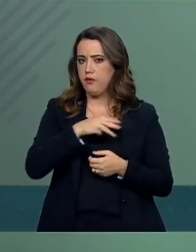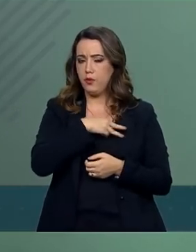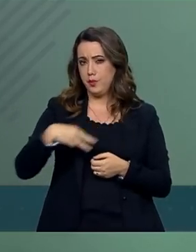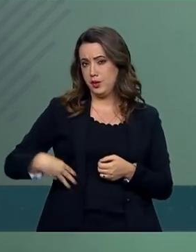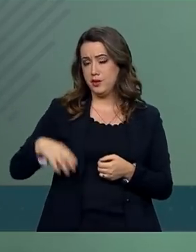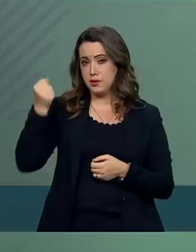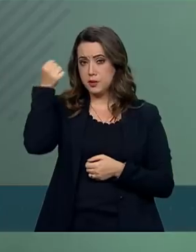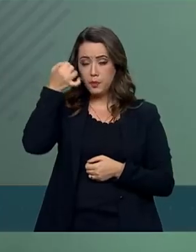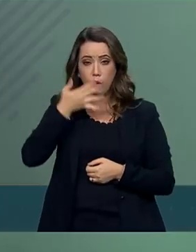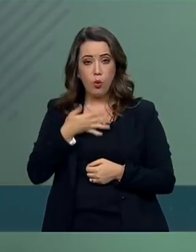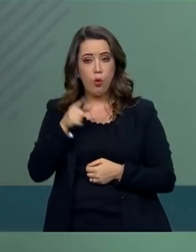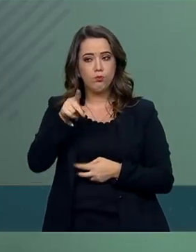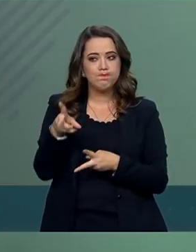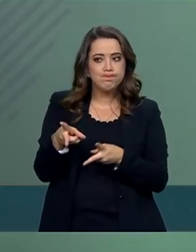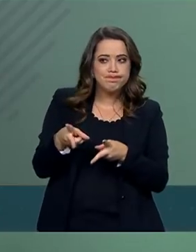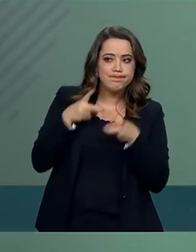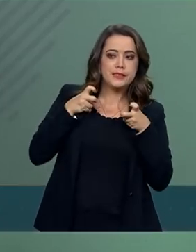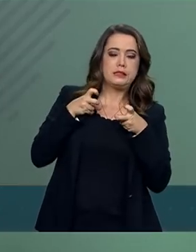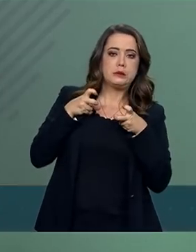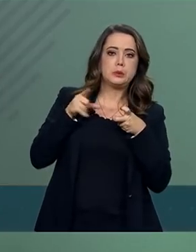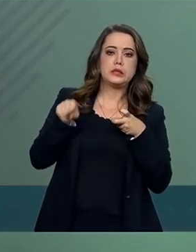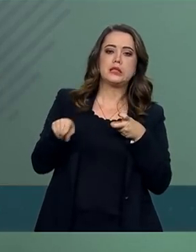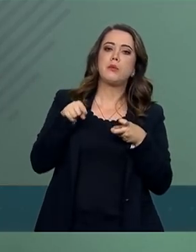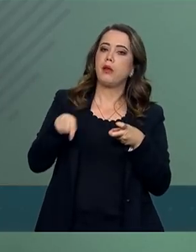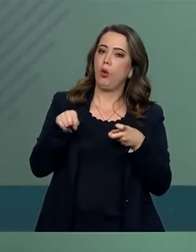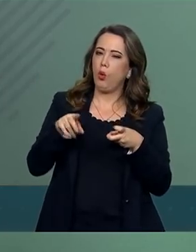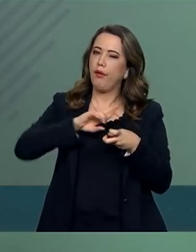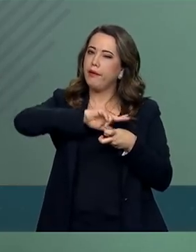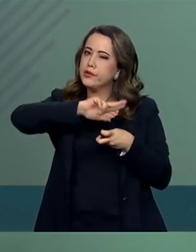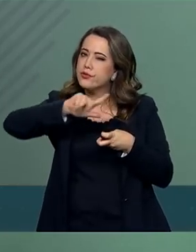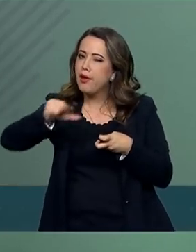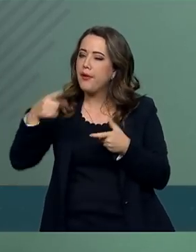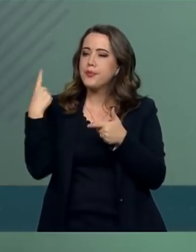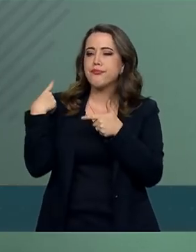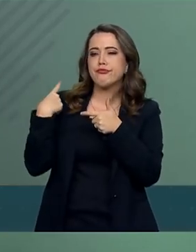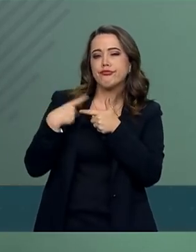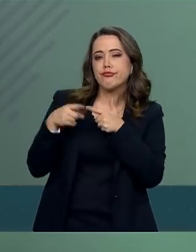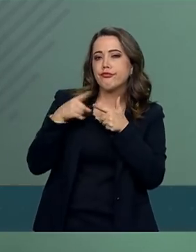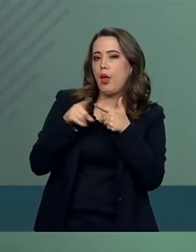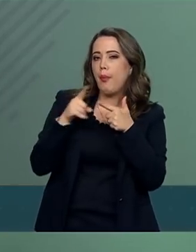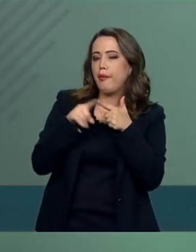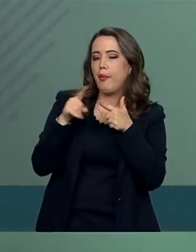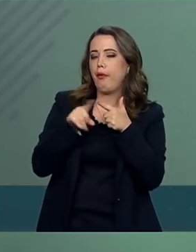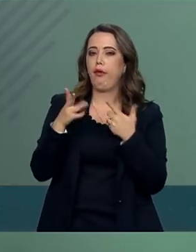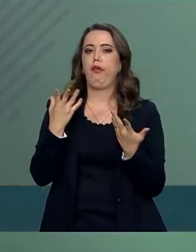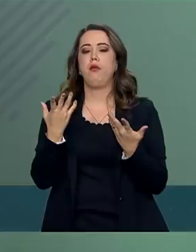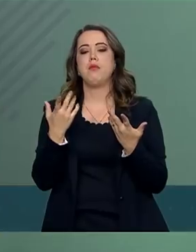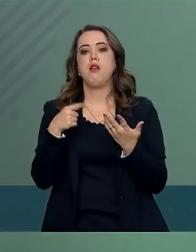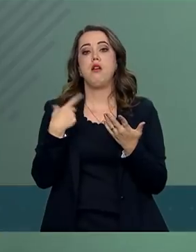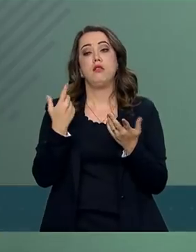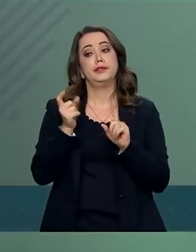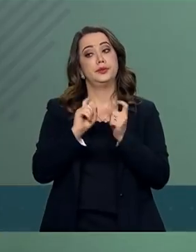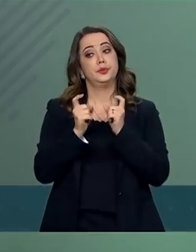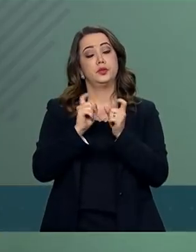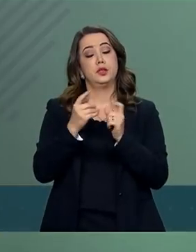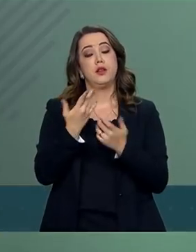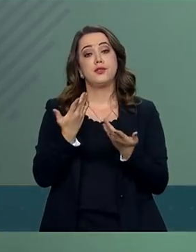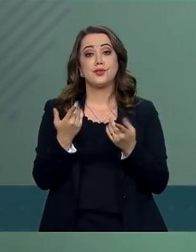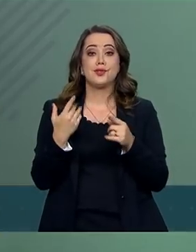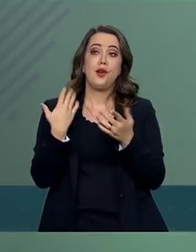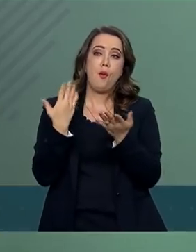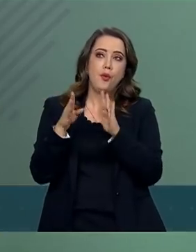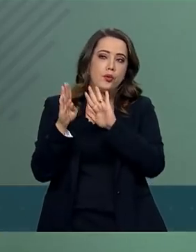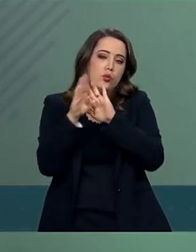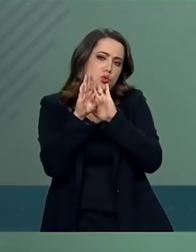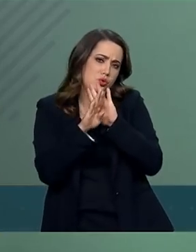relatou que foram identificadas diversas fragilidades na governança e implementação dos